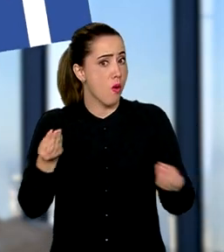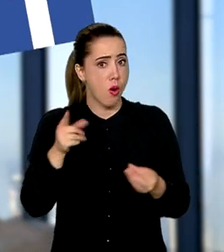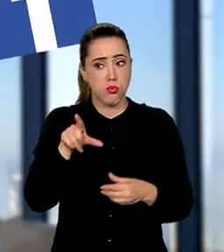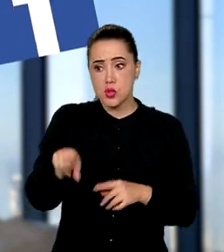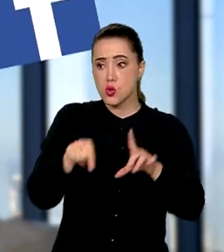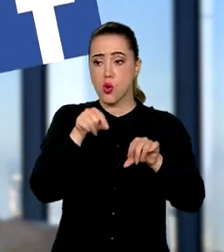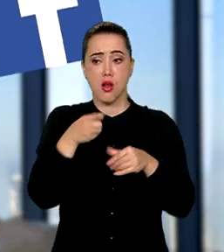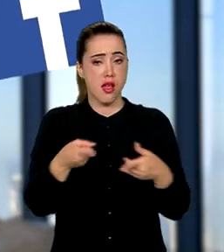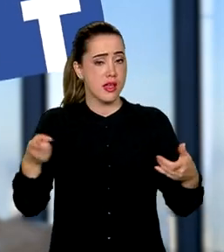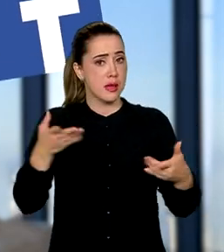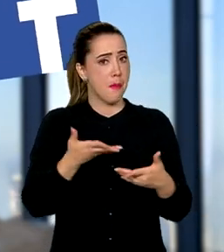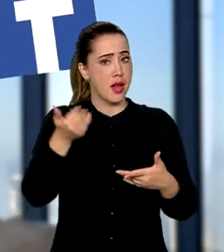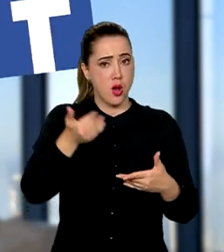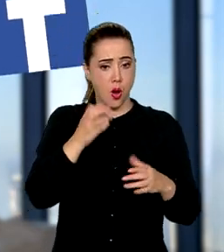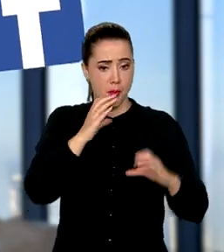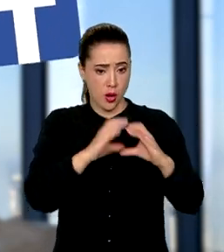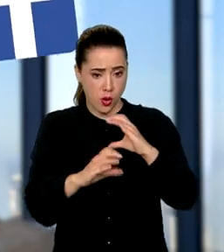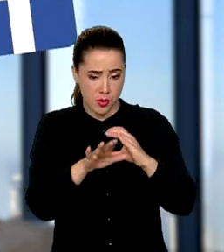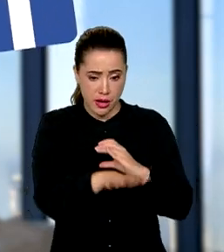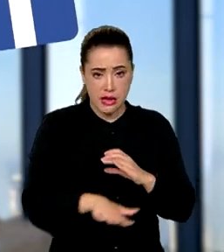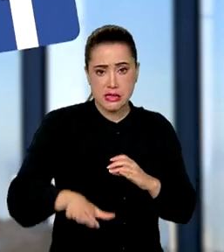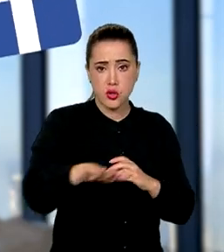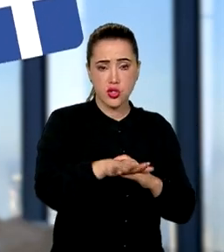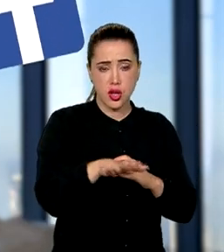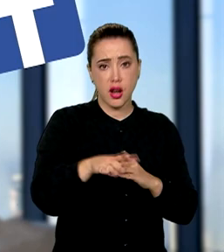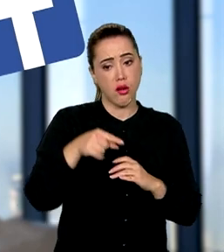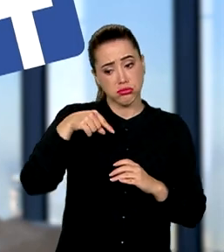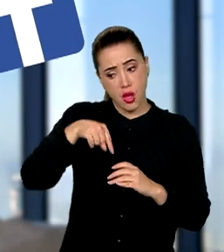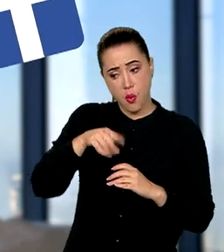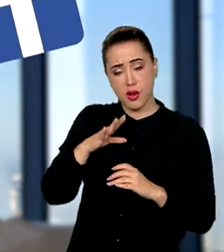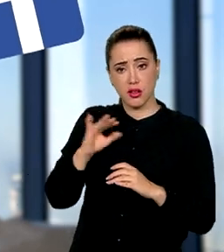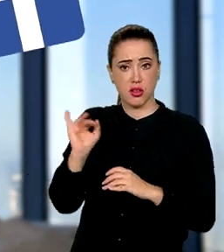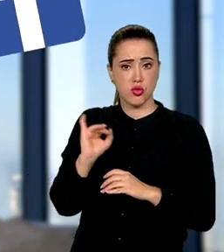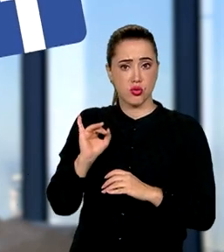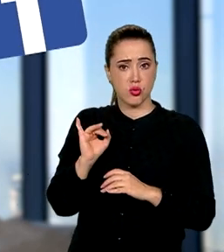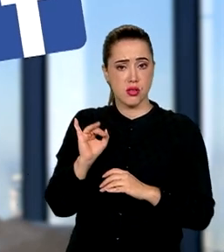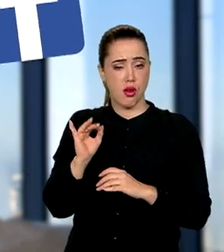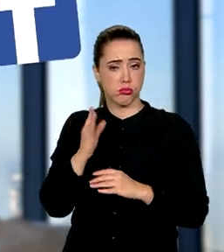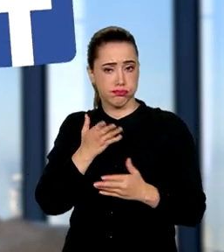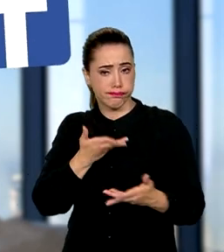mídia social é melhor para me comunicar com o público de uma instituição pública?